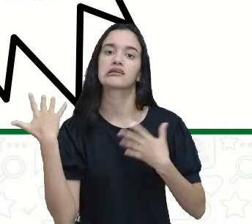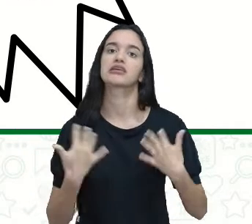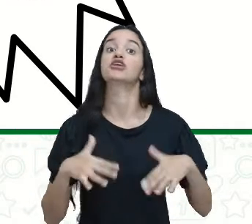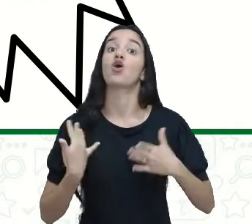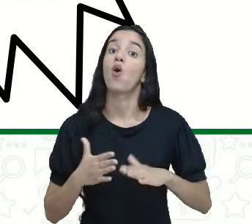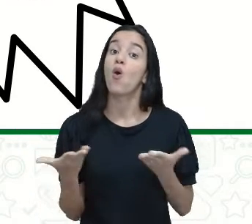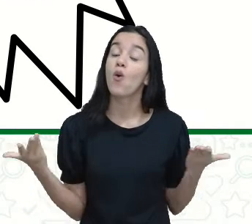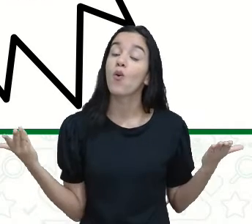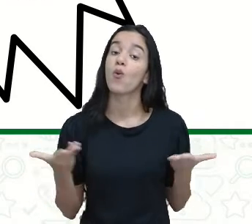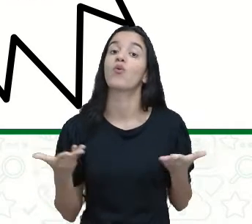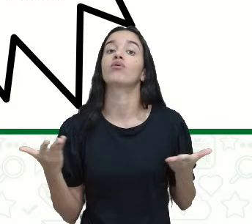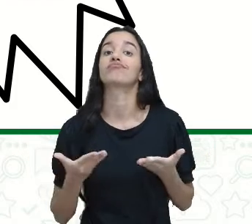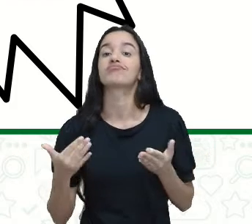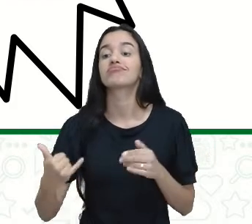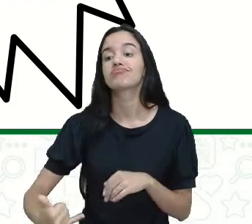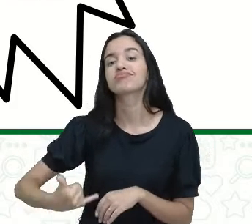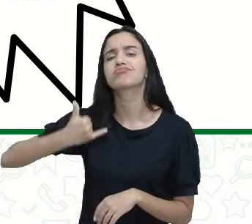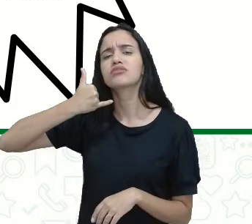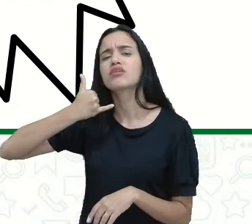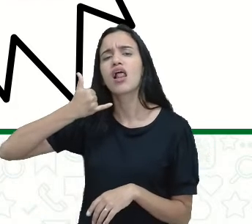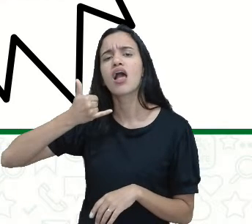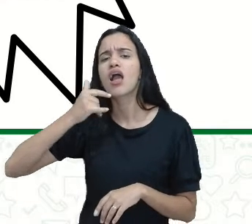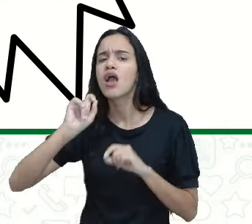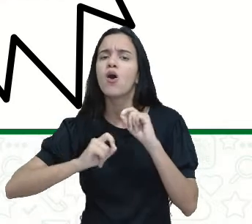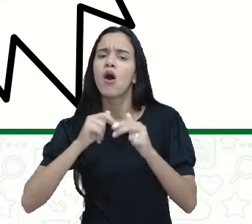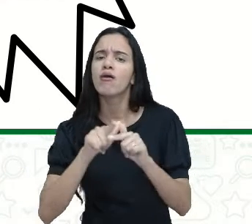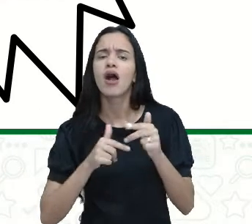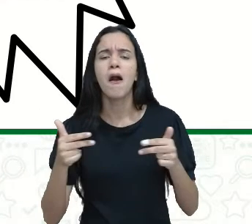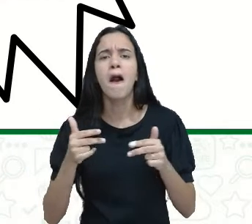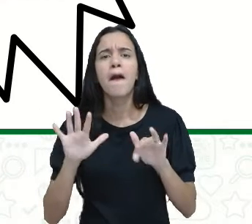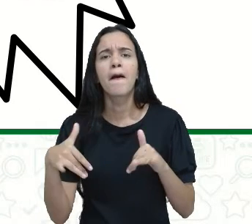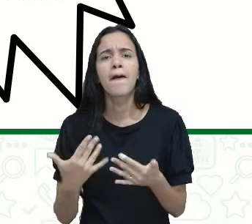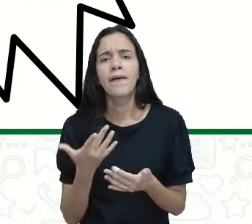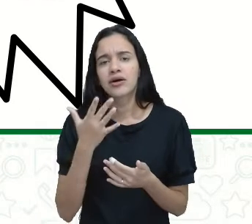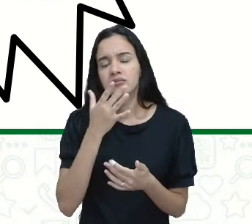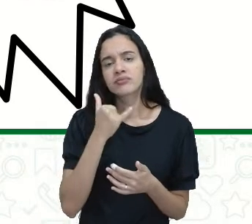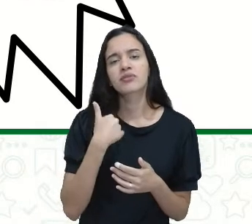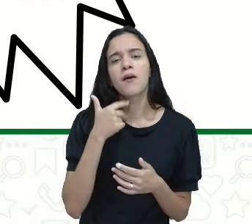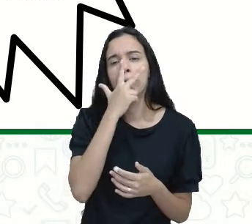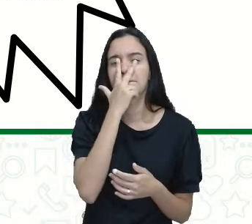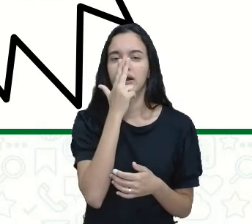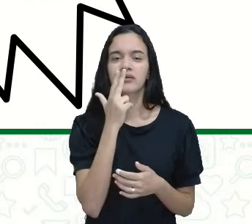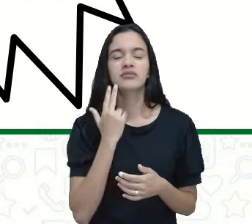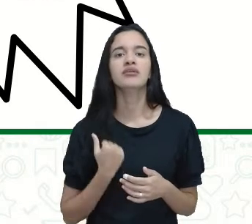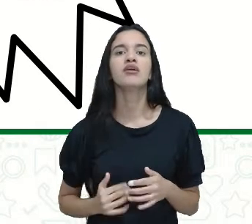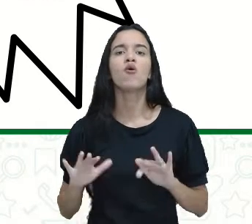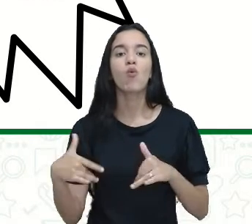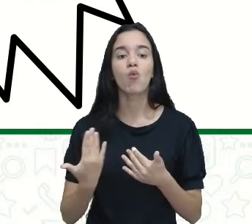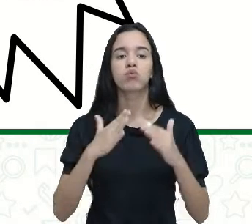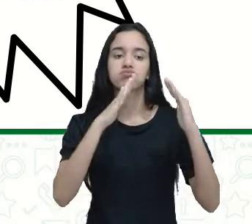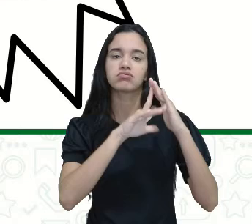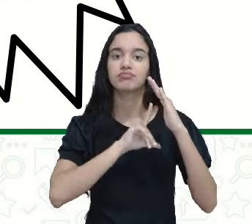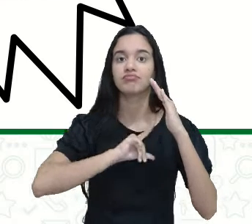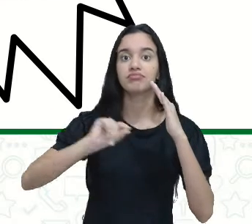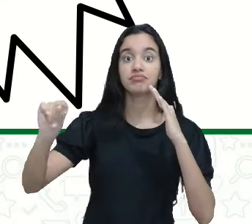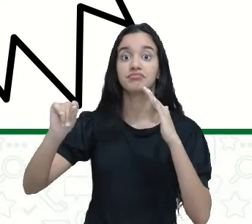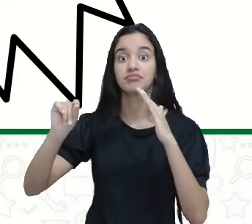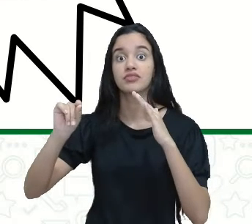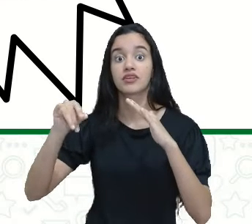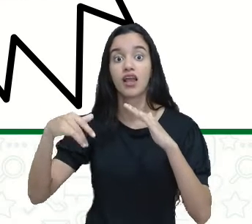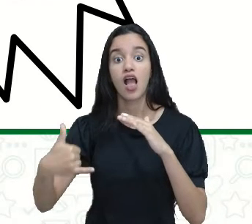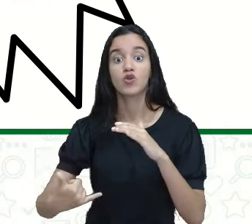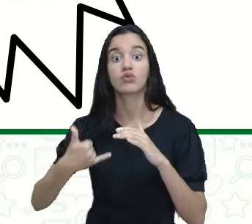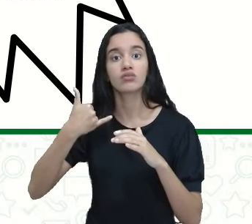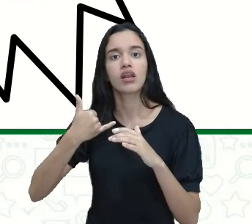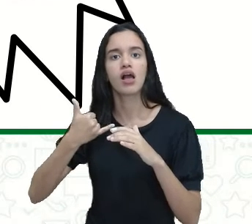Hoje em dia, o celular é uma coisa que parece que é uma extensão das pessoas. Quando saem de casa sem